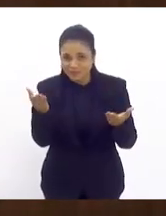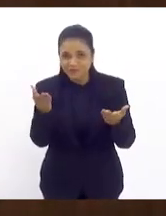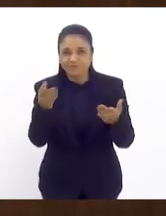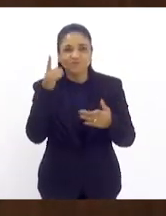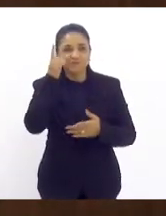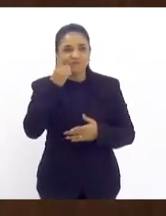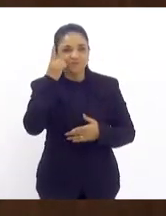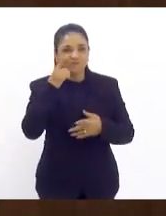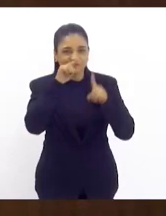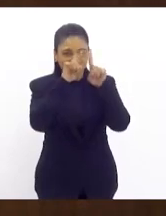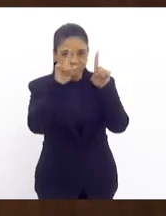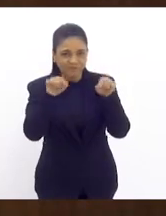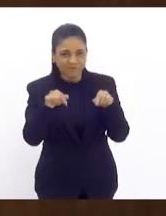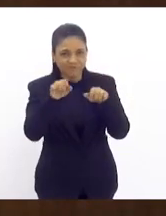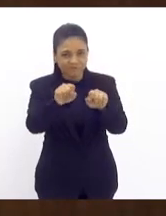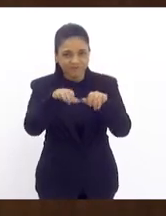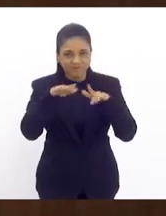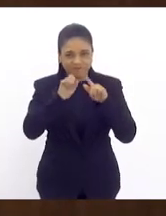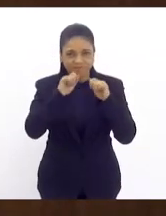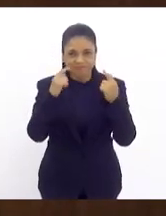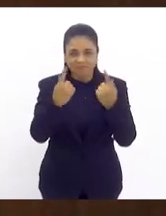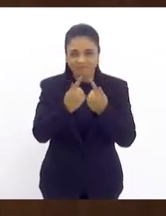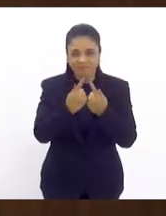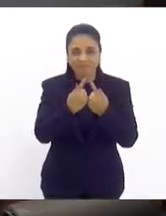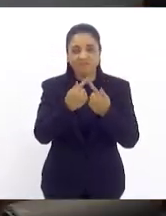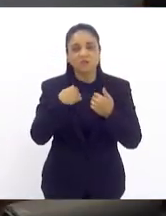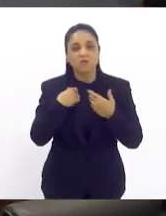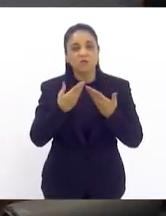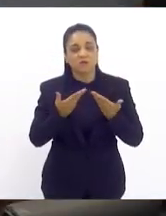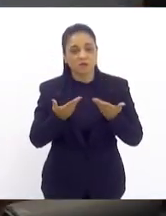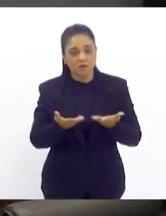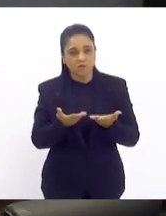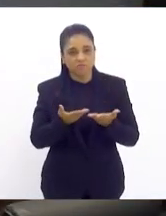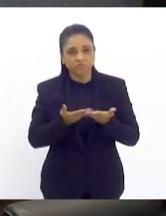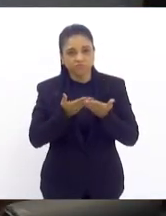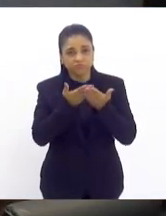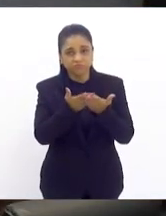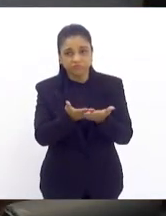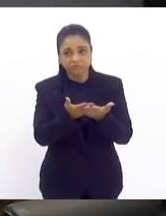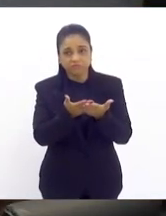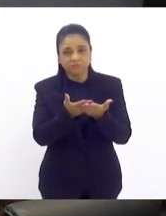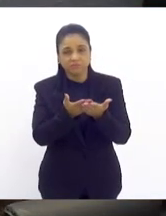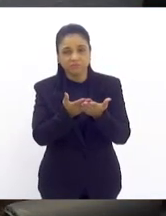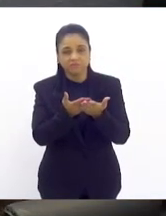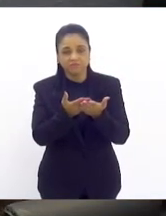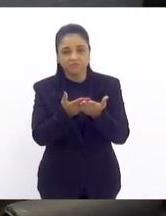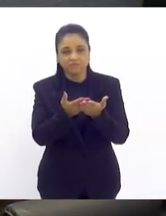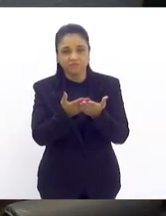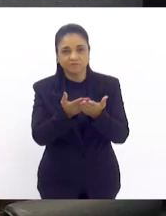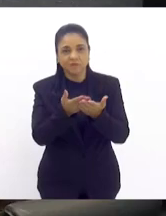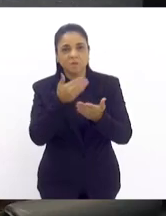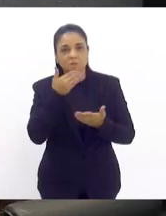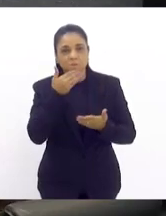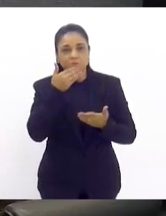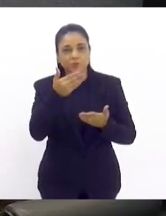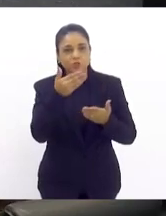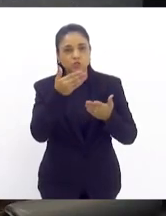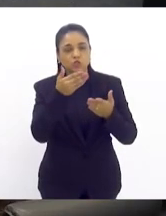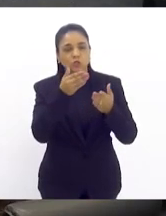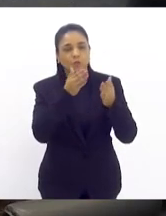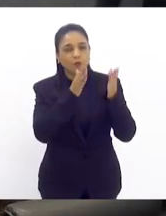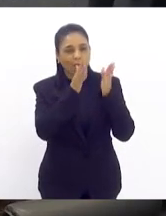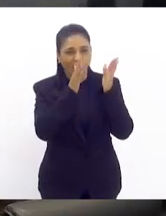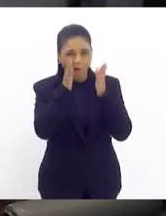deputadas, servidores dessa casa. Presidente, o que eu trago aqui, nesse pedido de pela ordem,